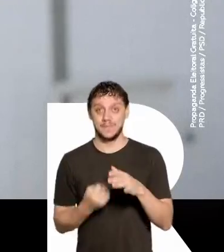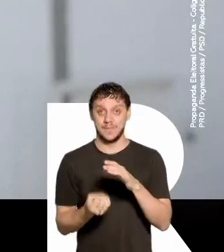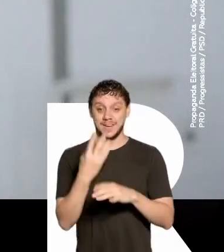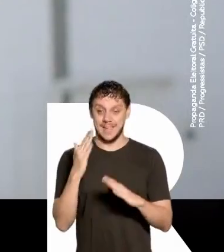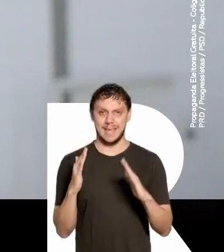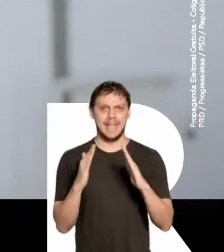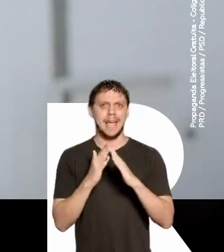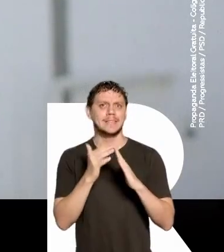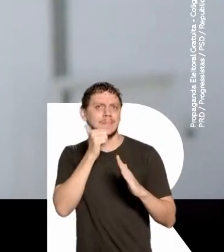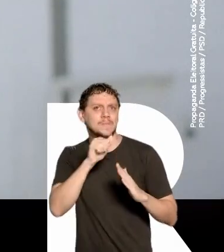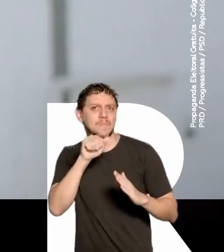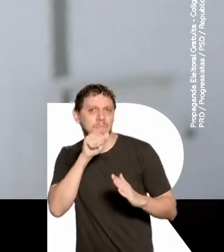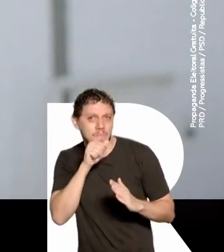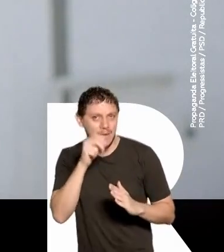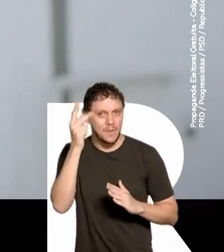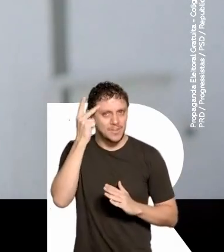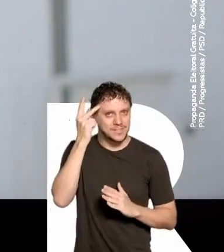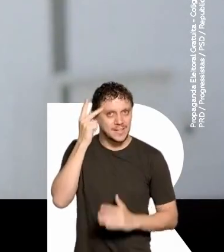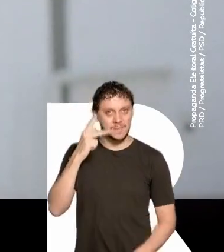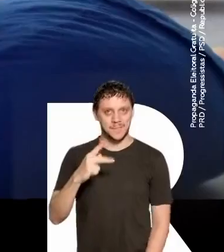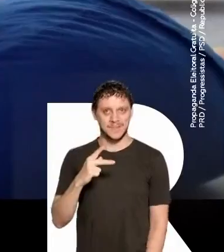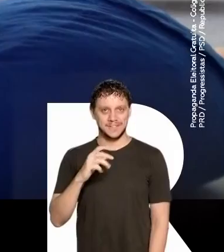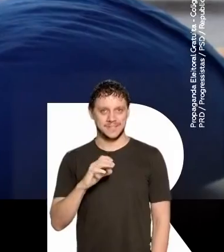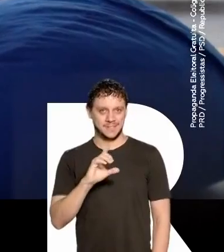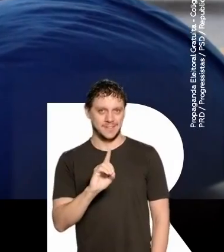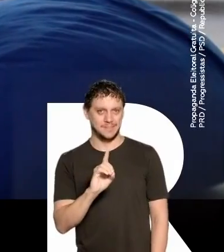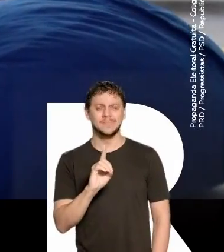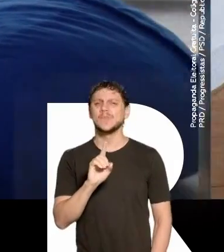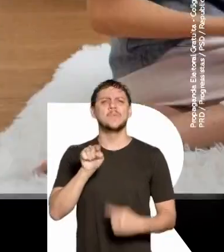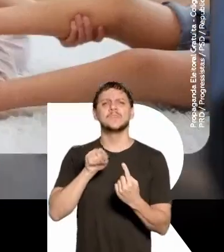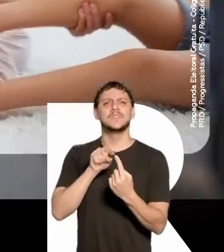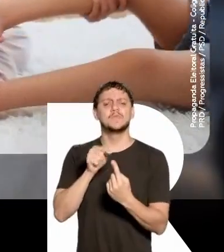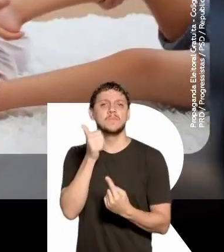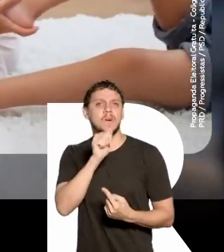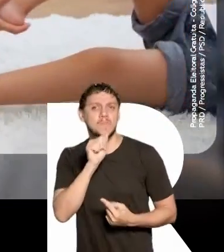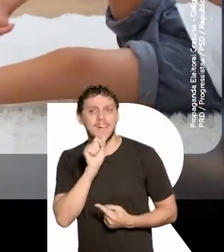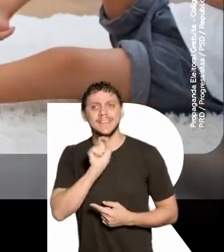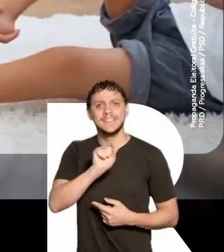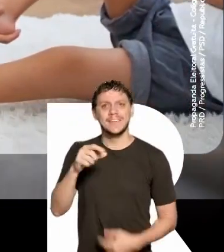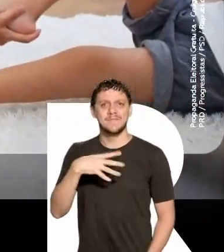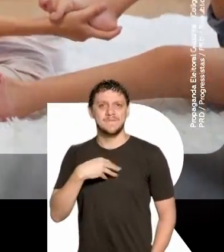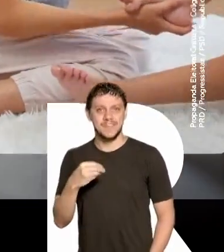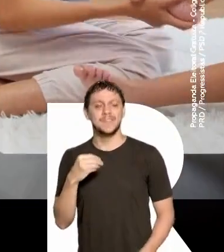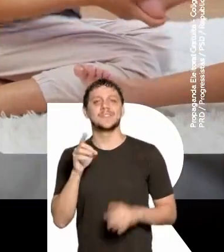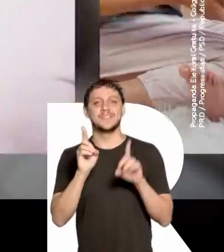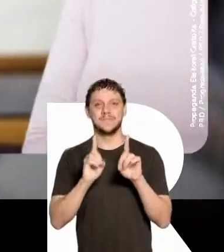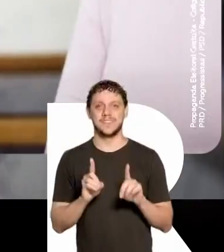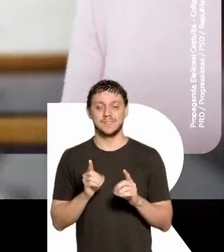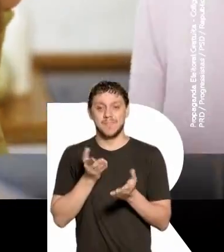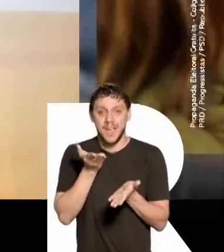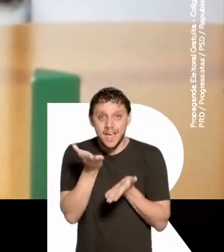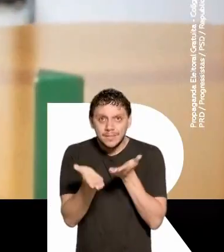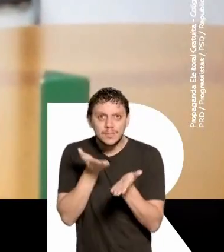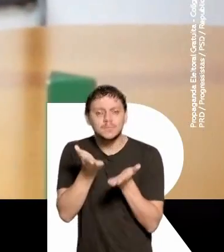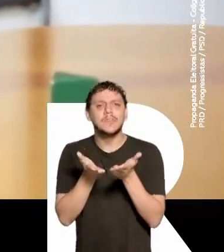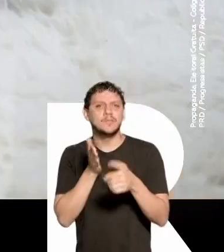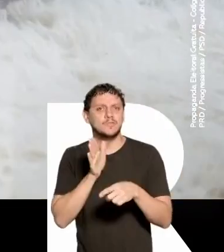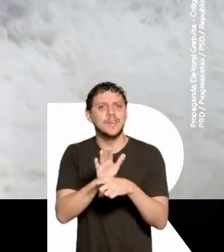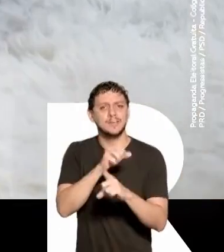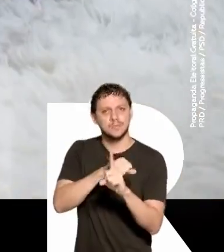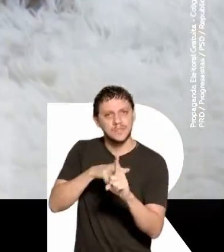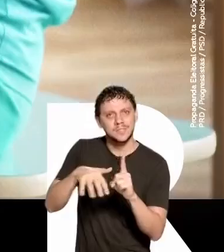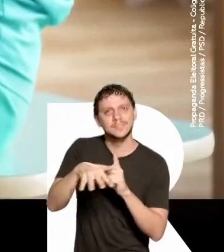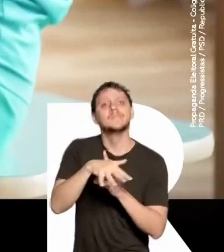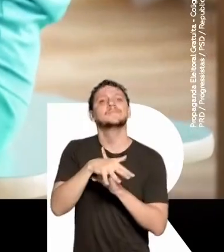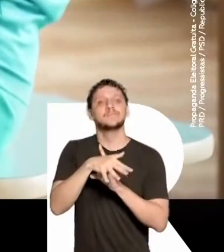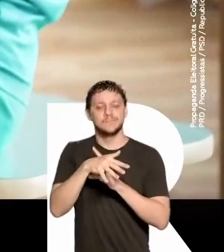Vou criar a Casa Mãe Paulistana PCD. Para as mães das pessoas com deficiência, para dar o atendimento sócio